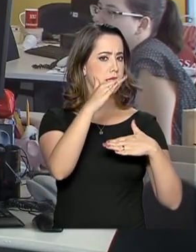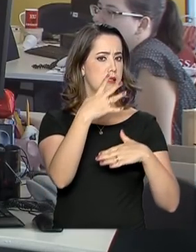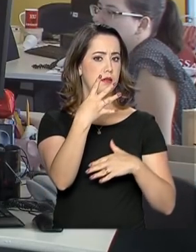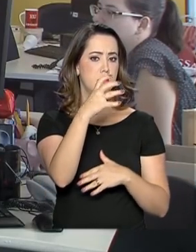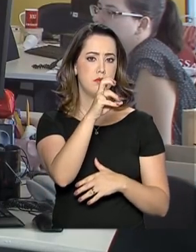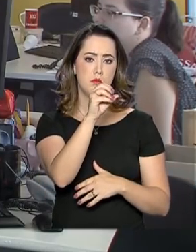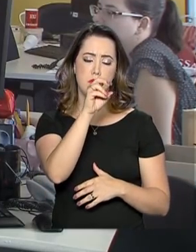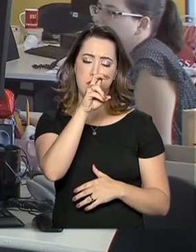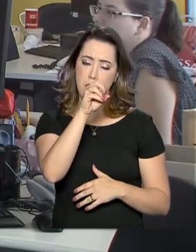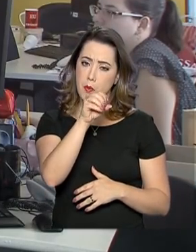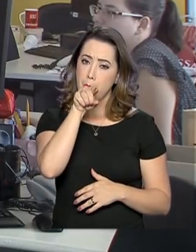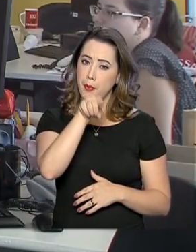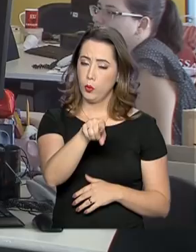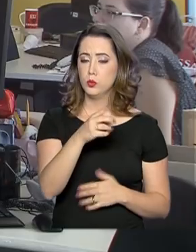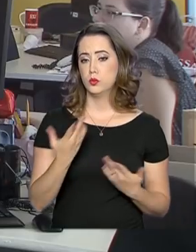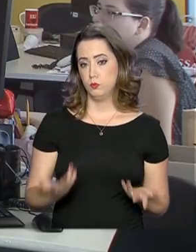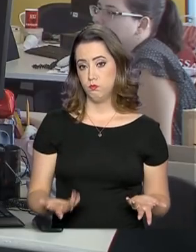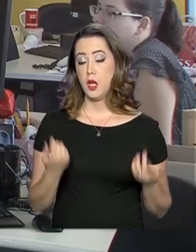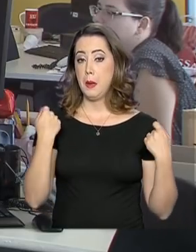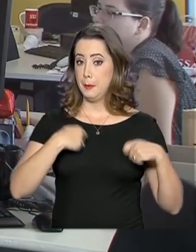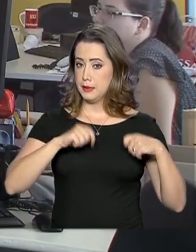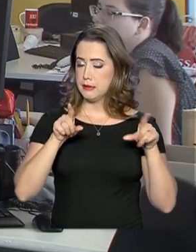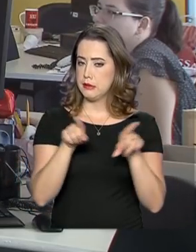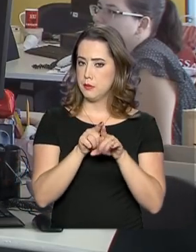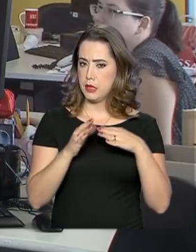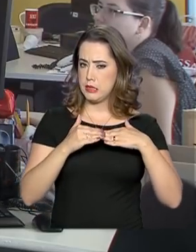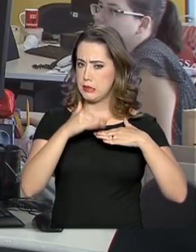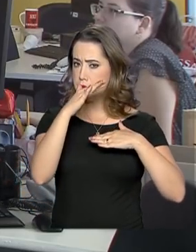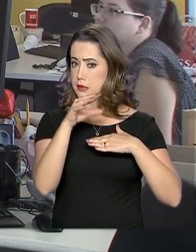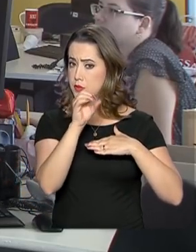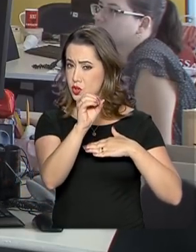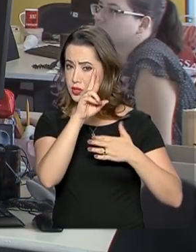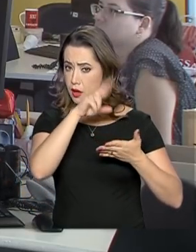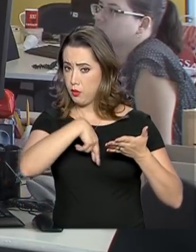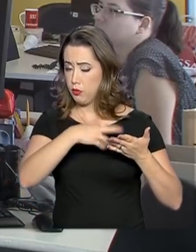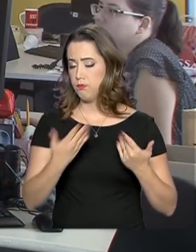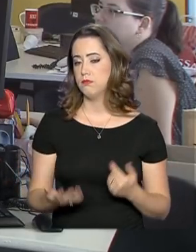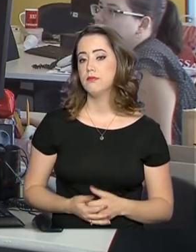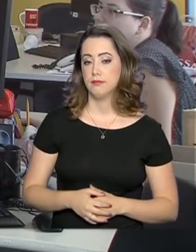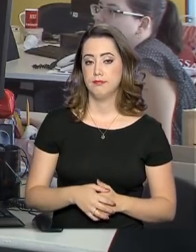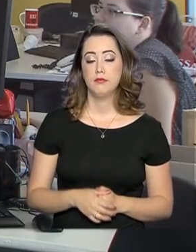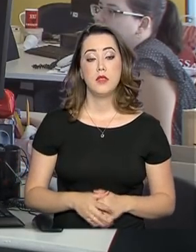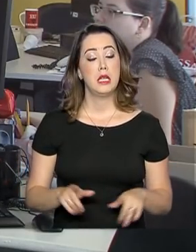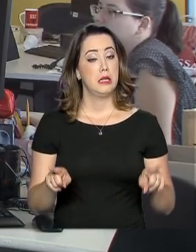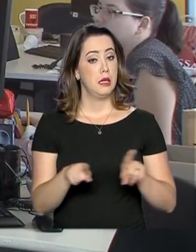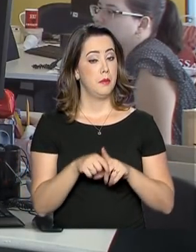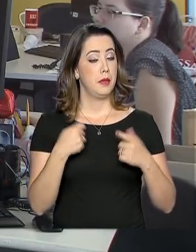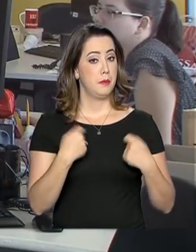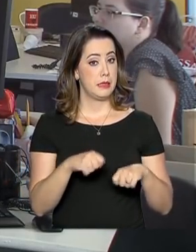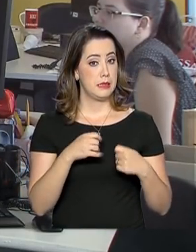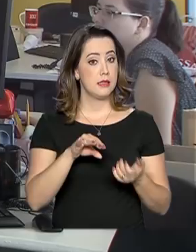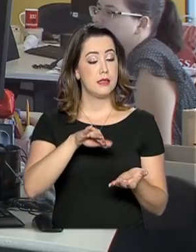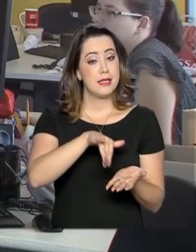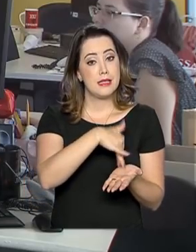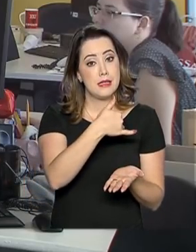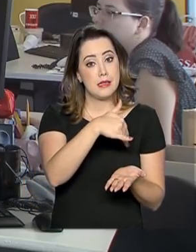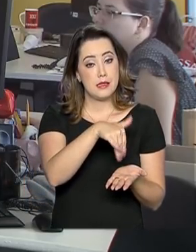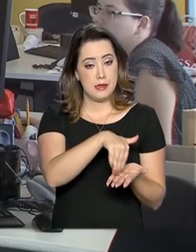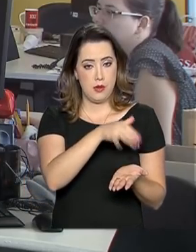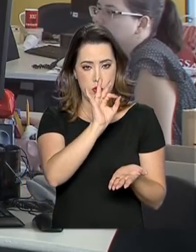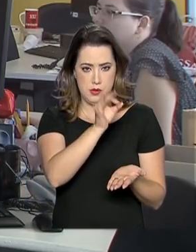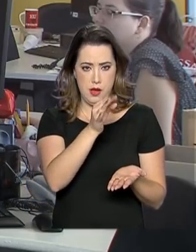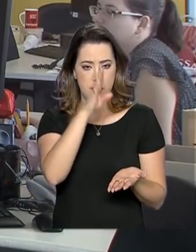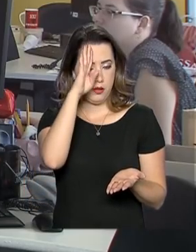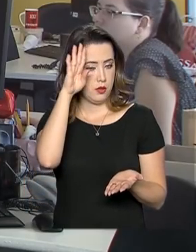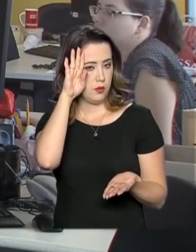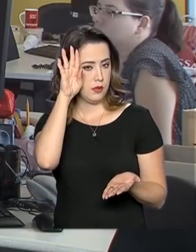pontos. Além disso, é preciso ter tirado nota acima de zero na redação. Também deve estar matriculado em um curso superior